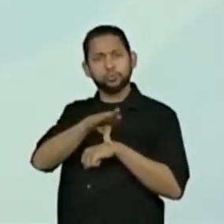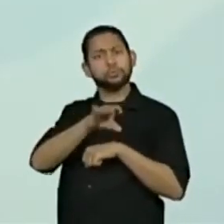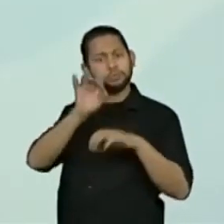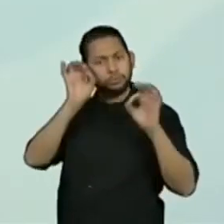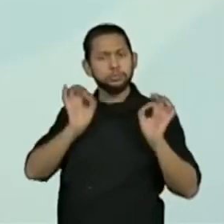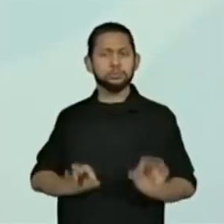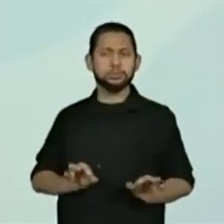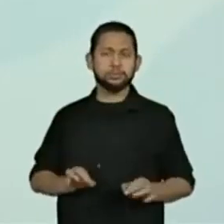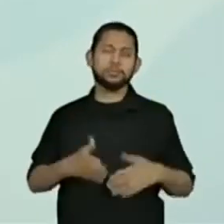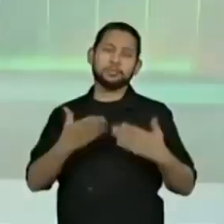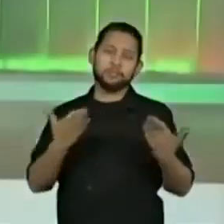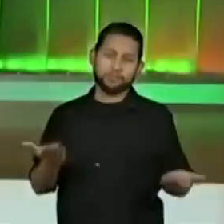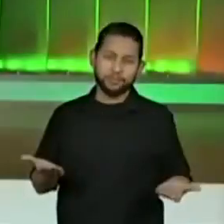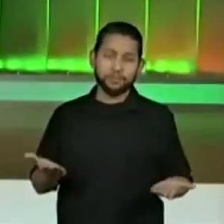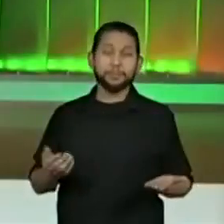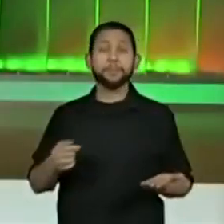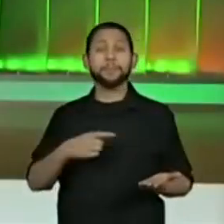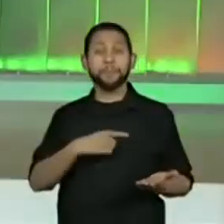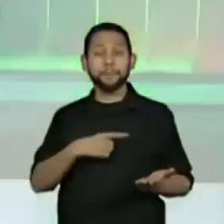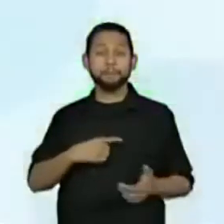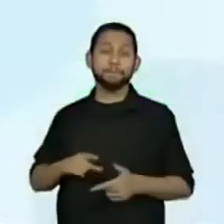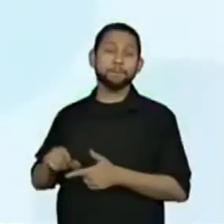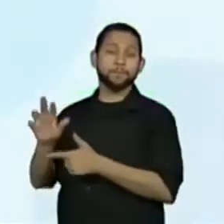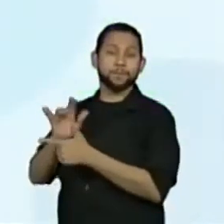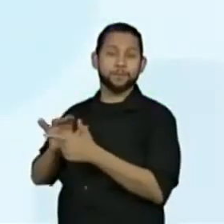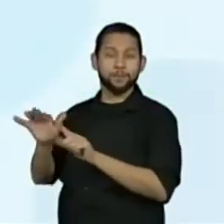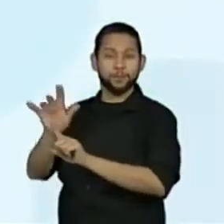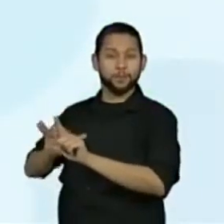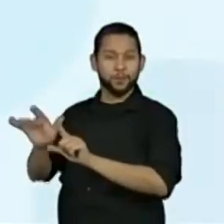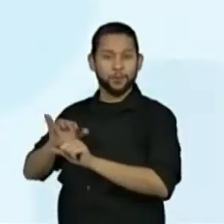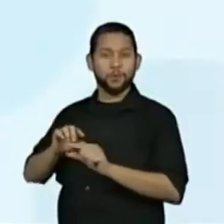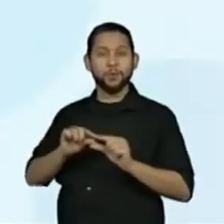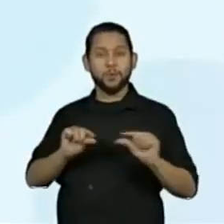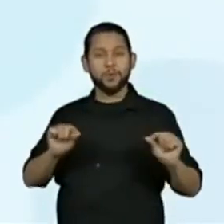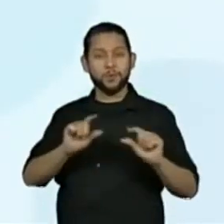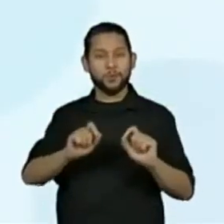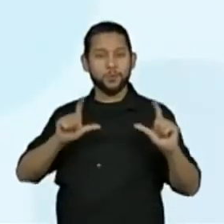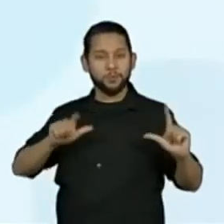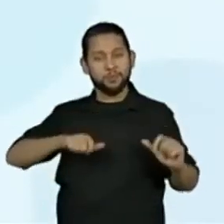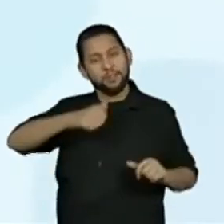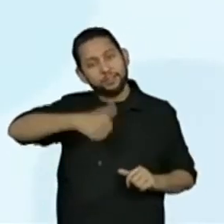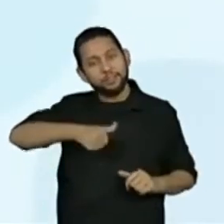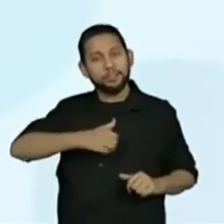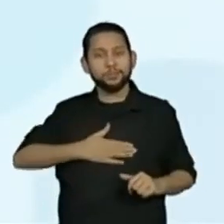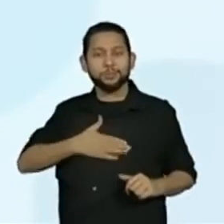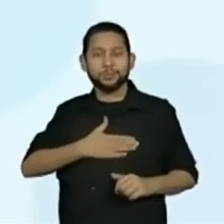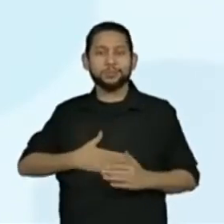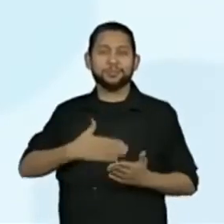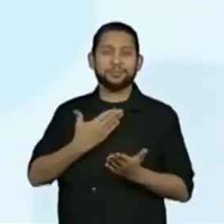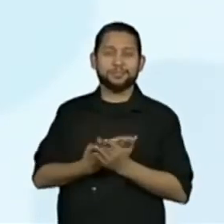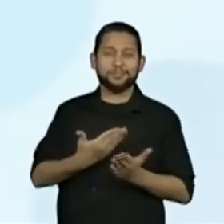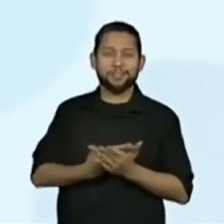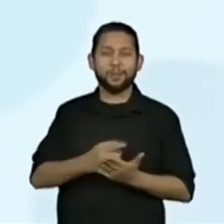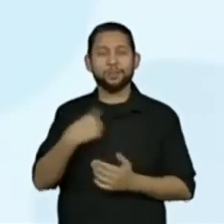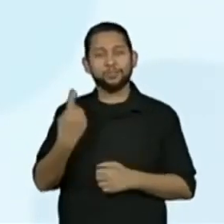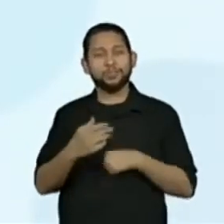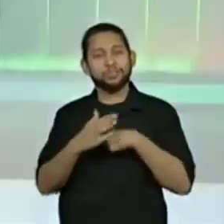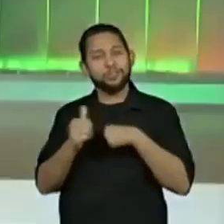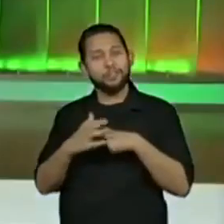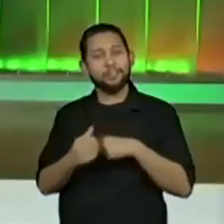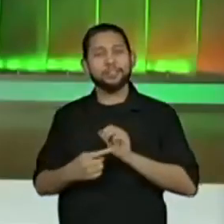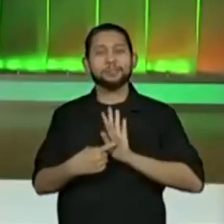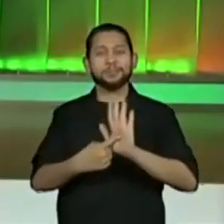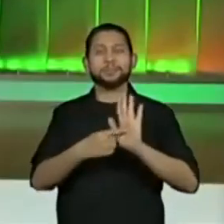confirma. Fica aí também o formulário de avaliação dessa aula sempre, sempre preparada e apresentada com muito carinho para